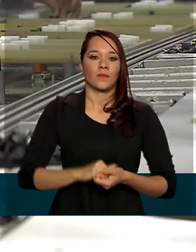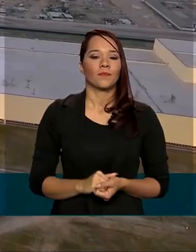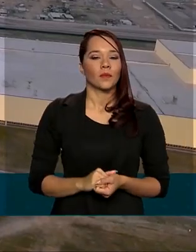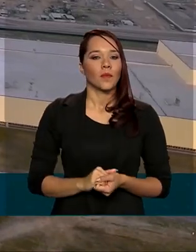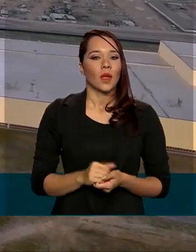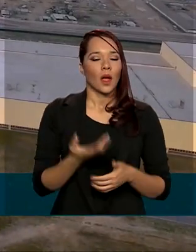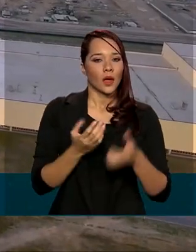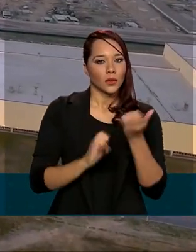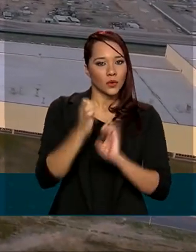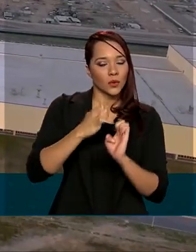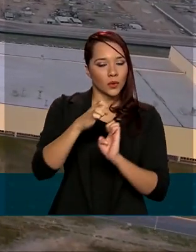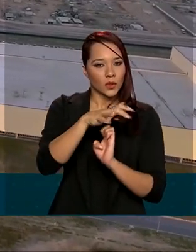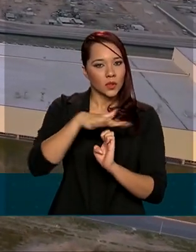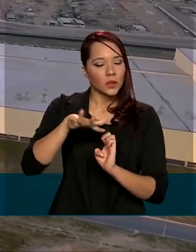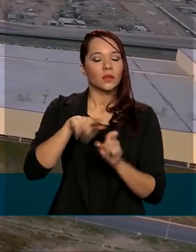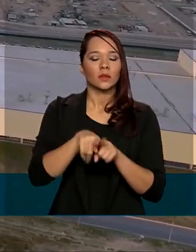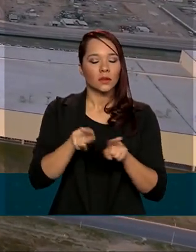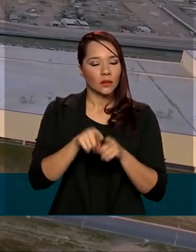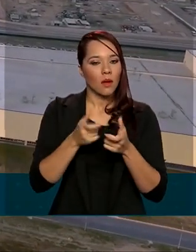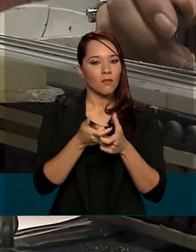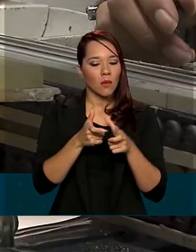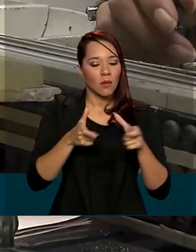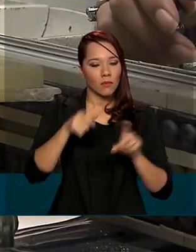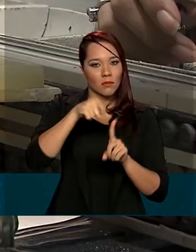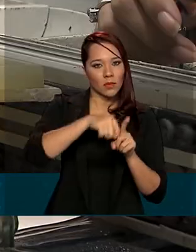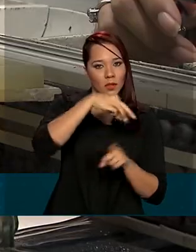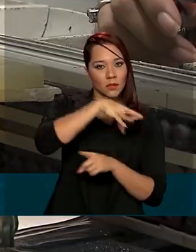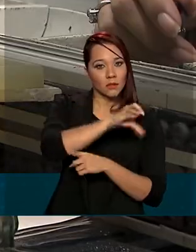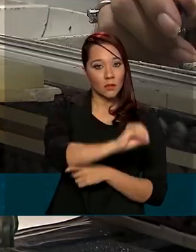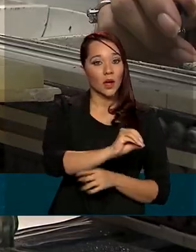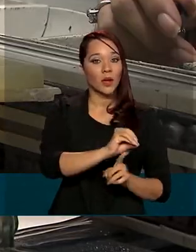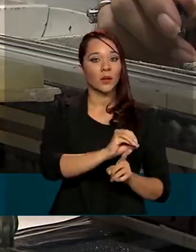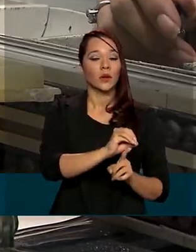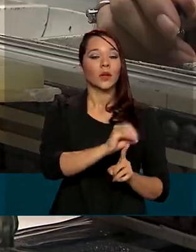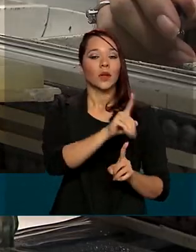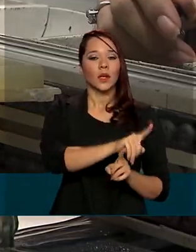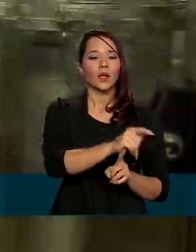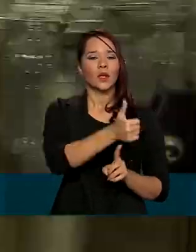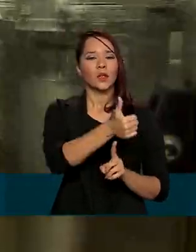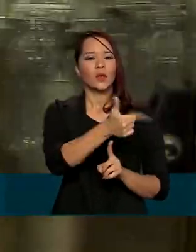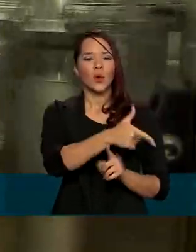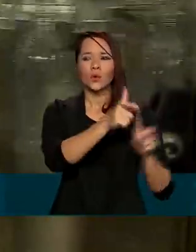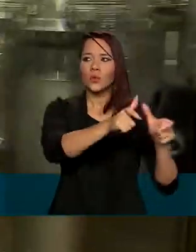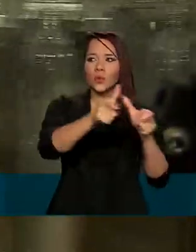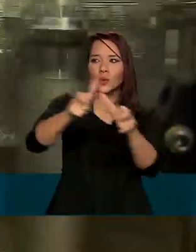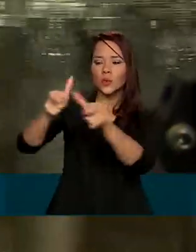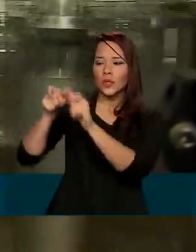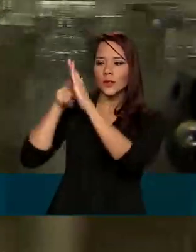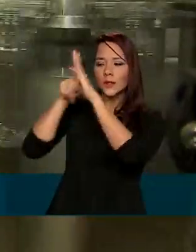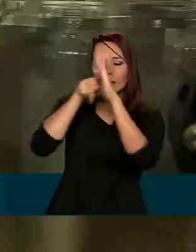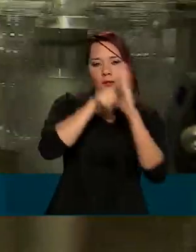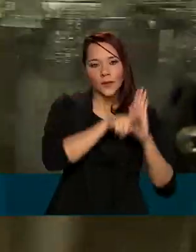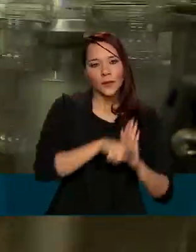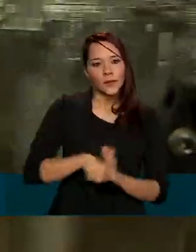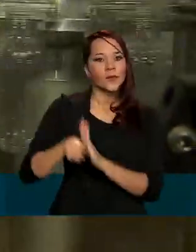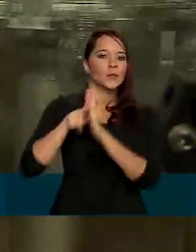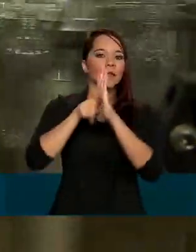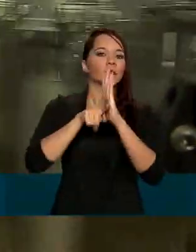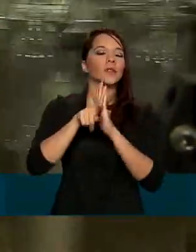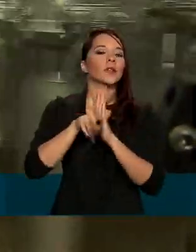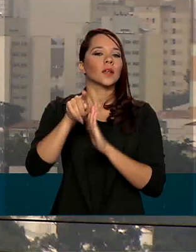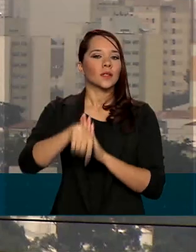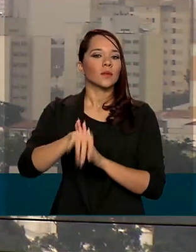brasileira também apresentou aumento no mês de maio, em 12 dos 15 locais analisados pela Pesquisa Industrial Mensal Regional